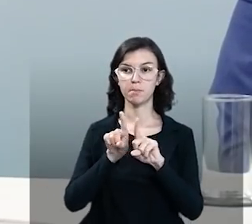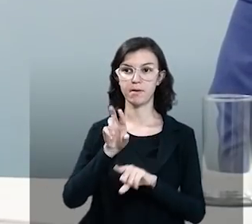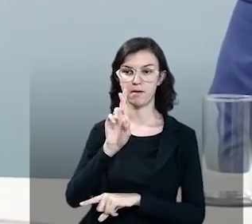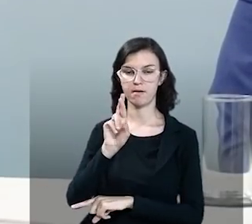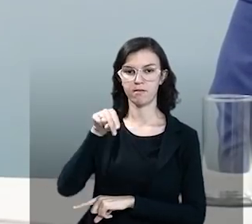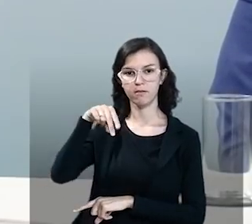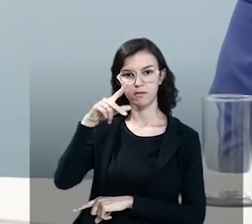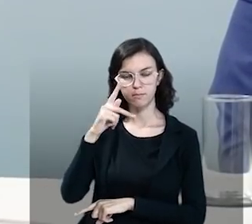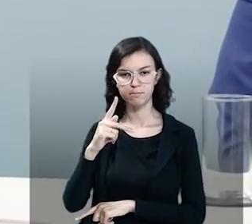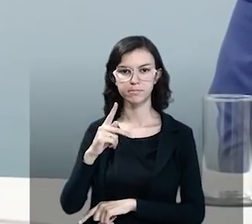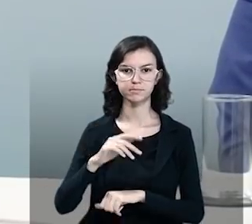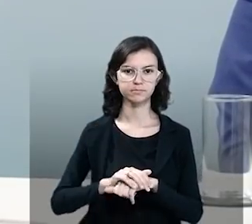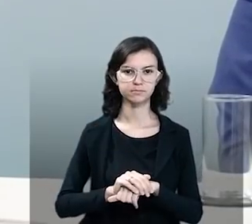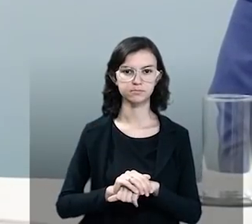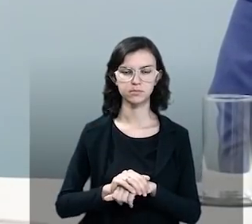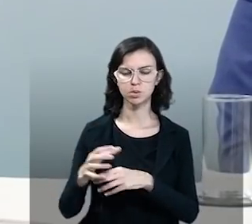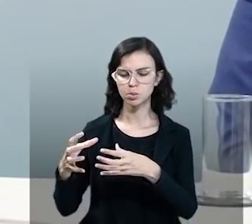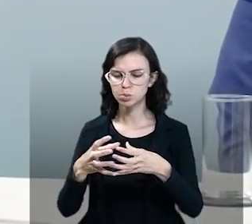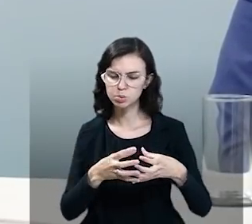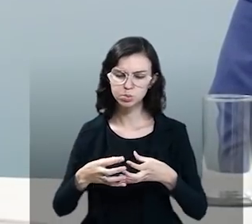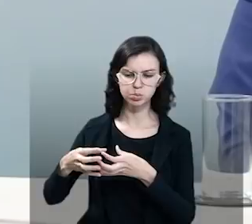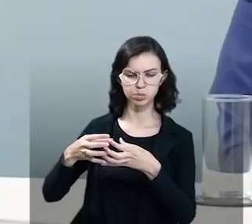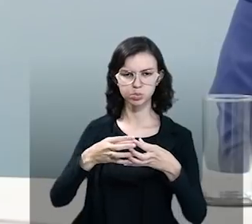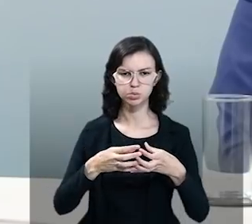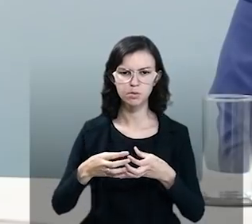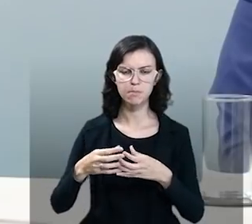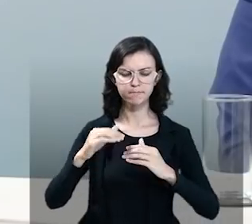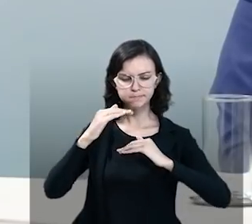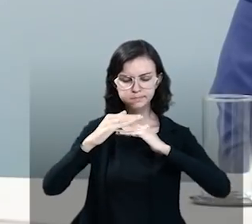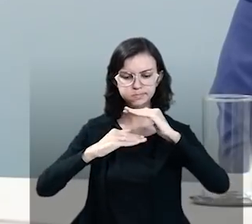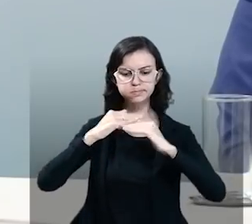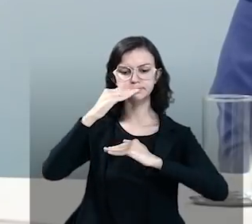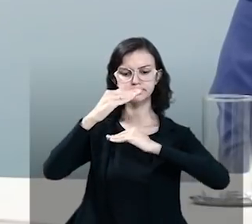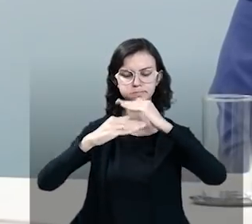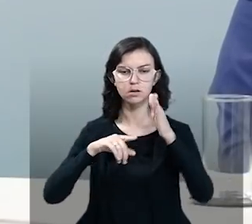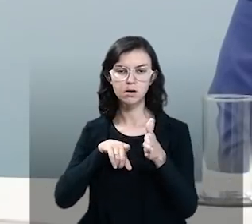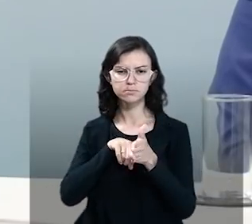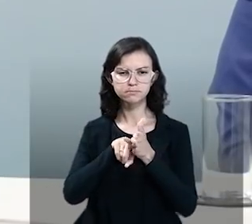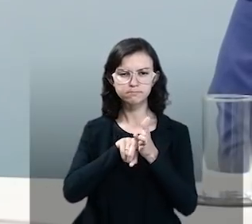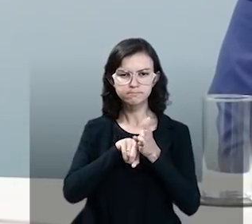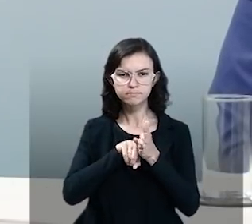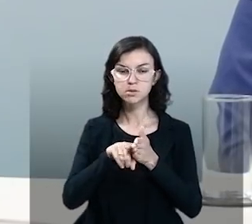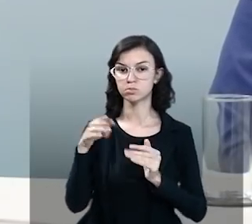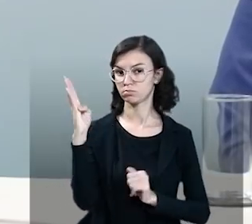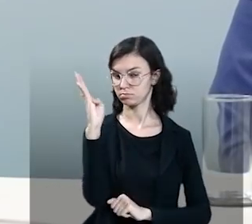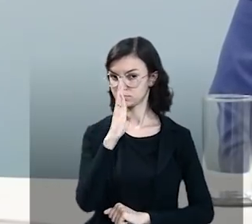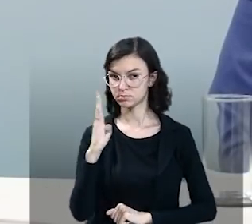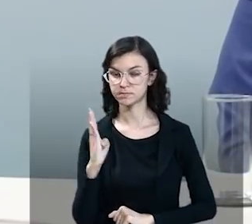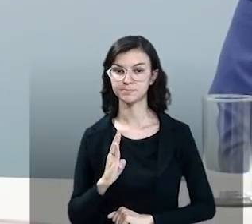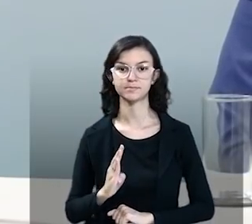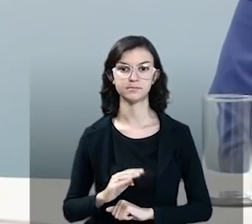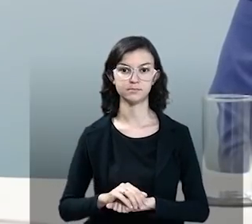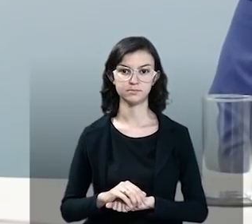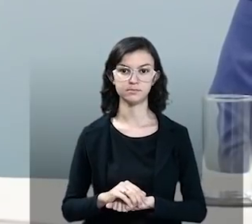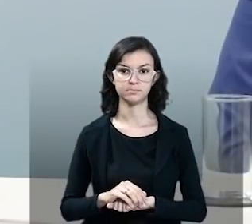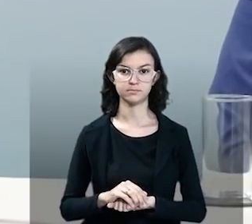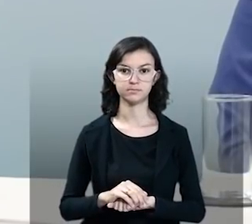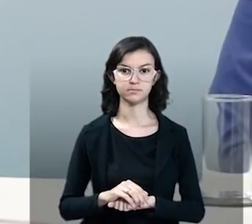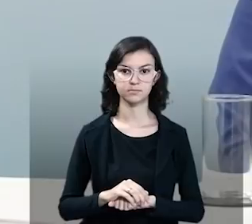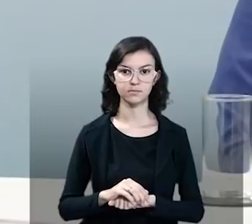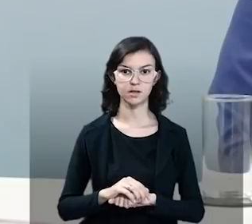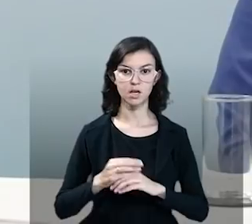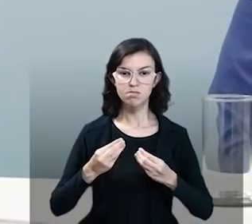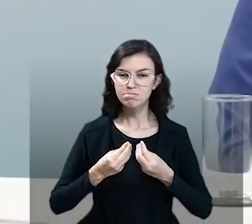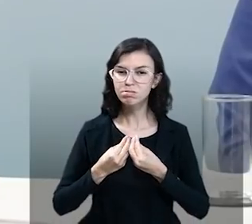por todo o conjunto do desenvolvimento, são pesquisadores brasileiros, fornecendo